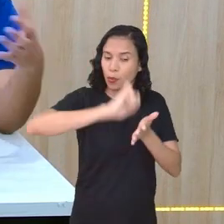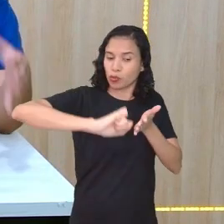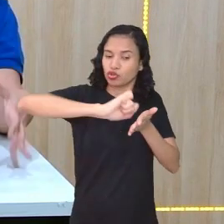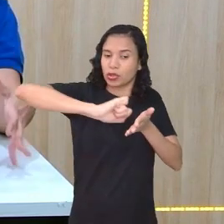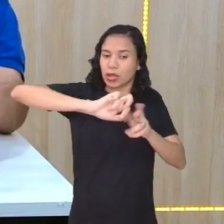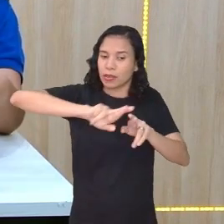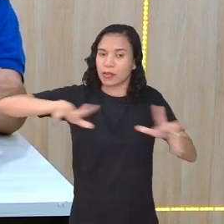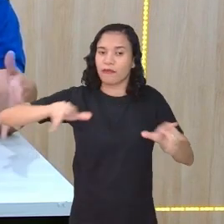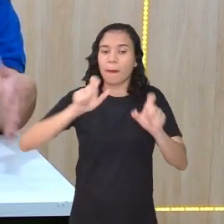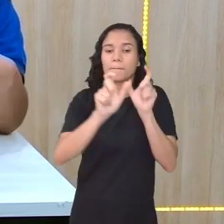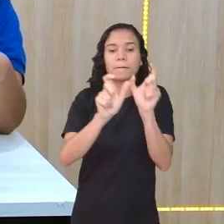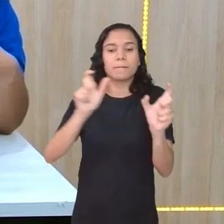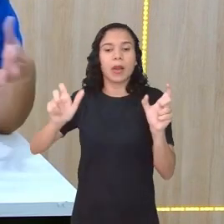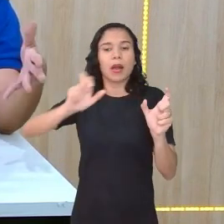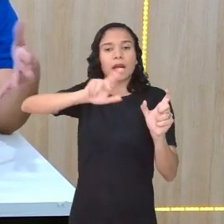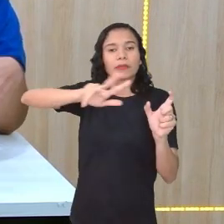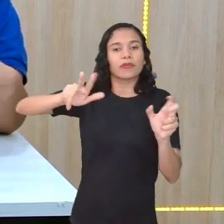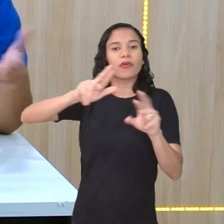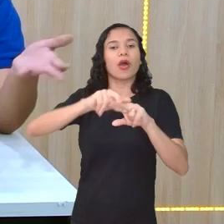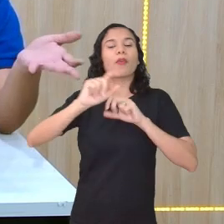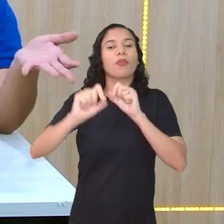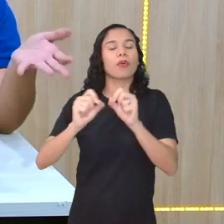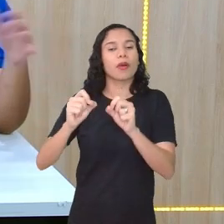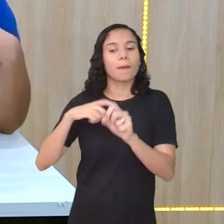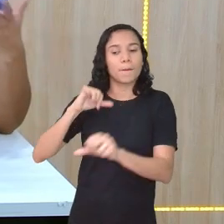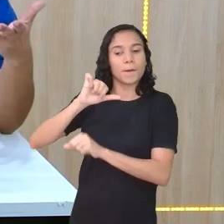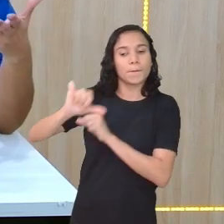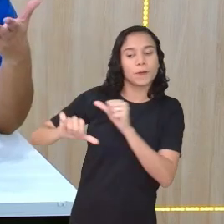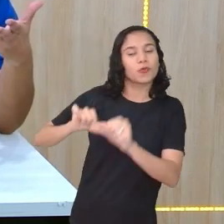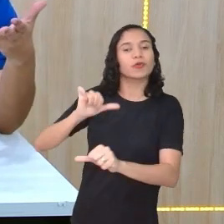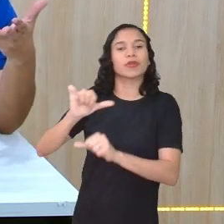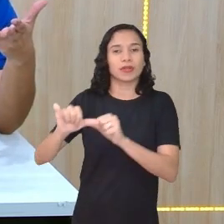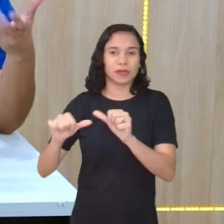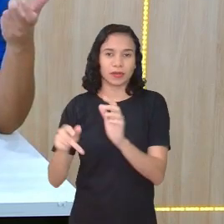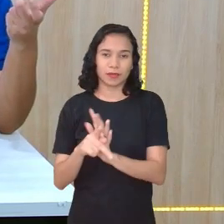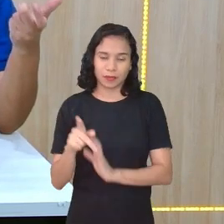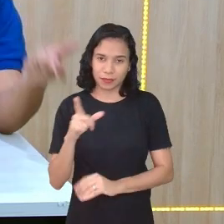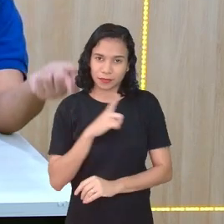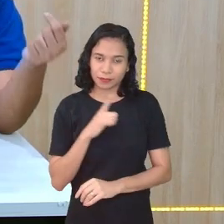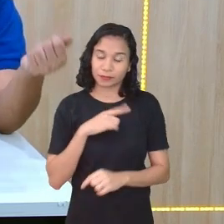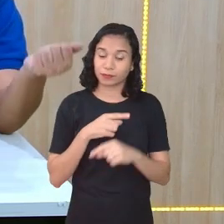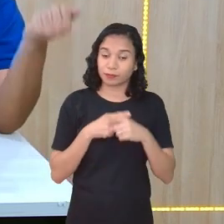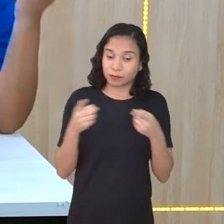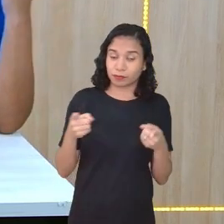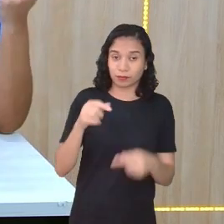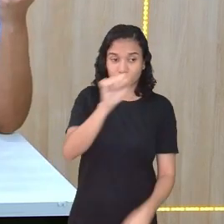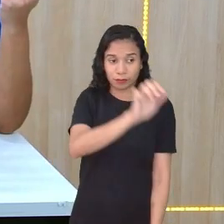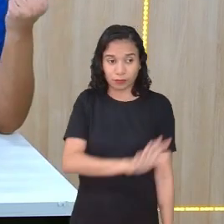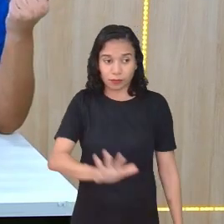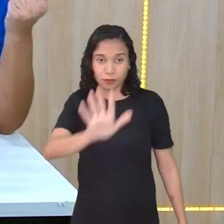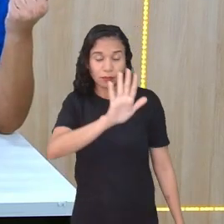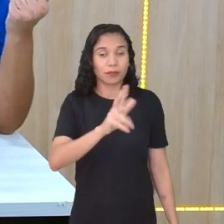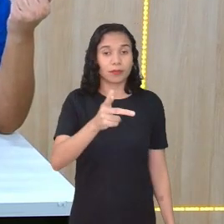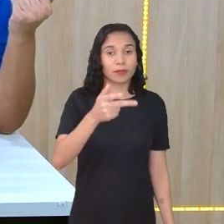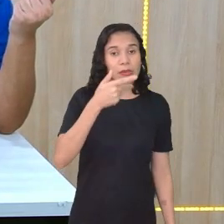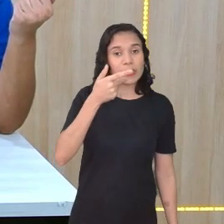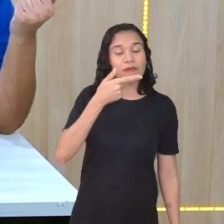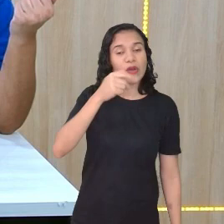diferente. Por quê? Porque é uma... Houveram mudanças, né? Houve mudanças. Mas, no campo da